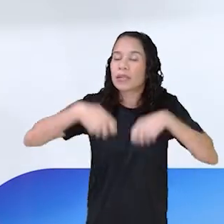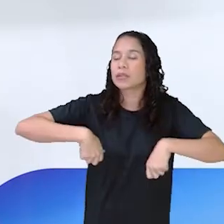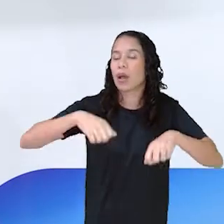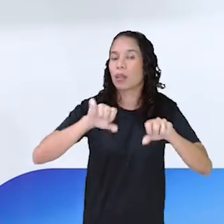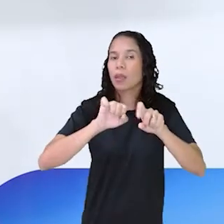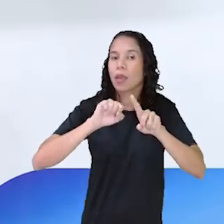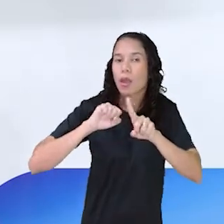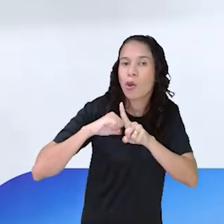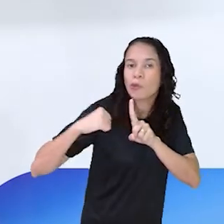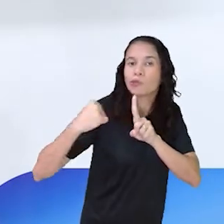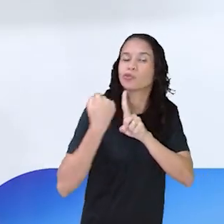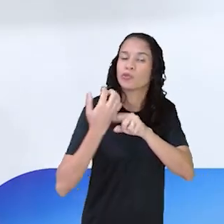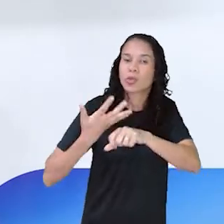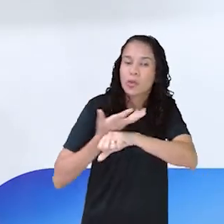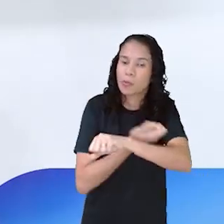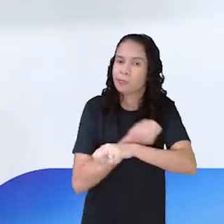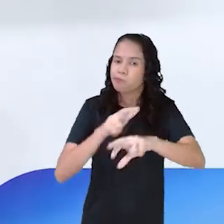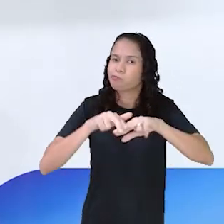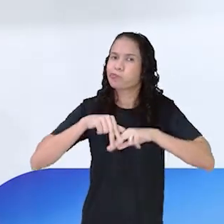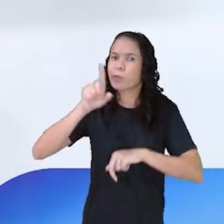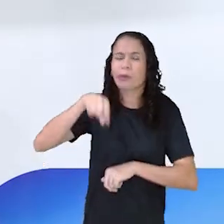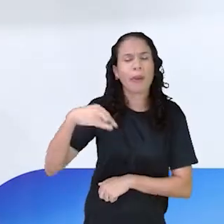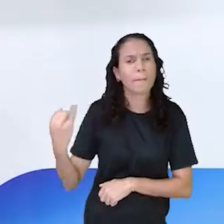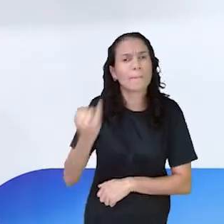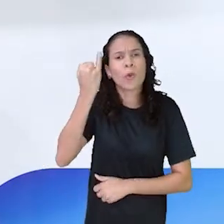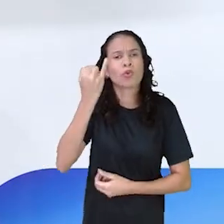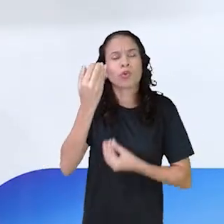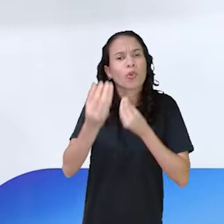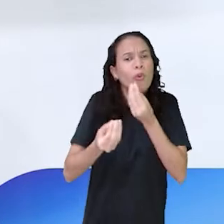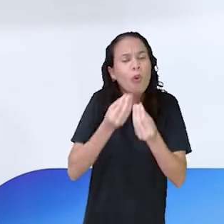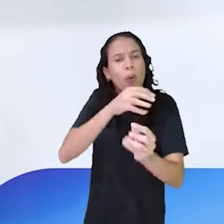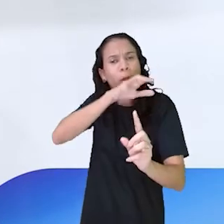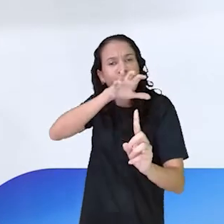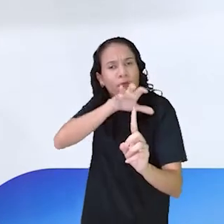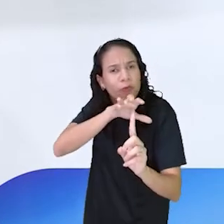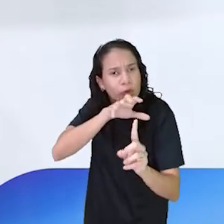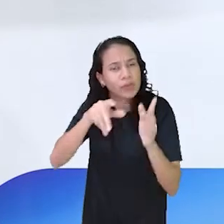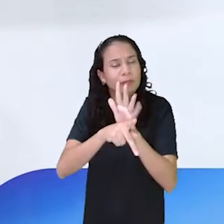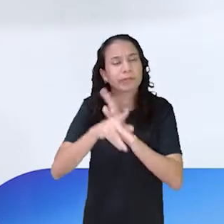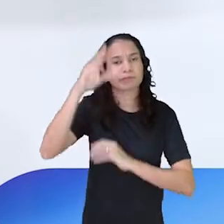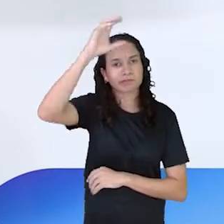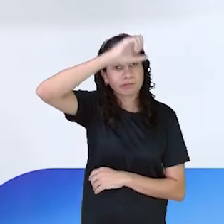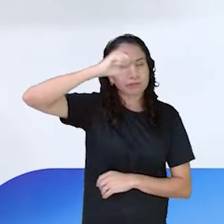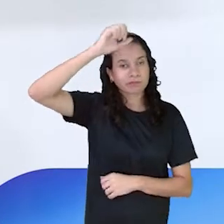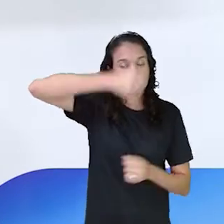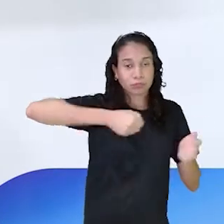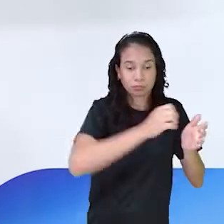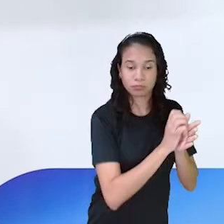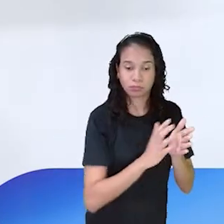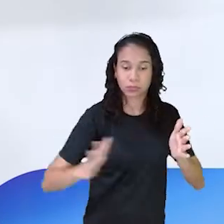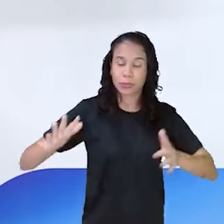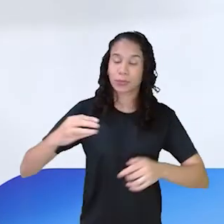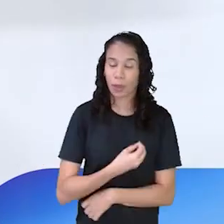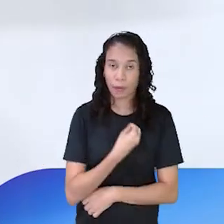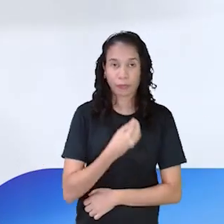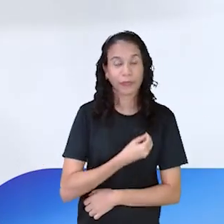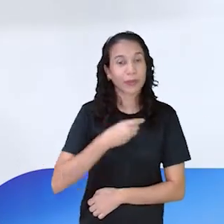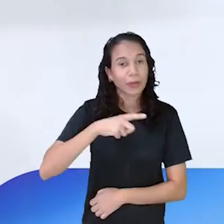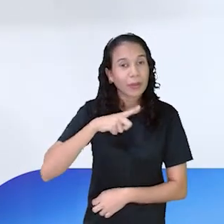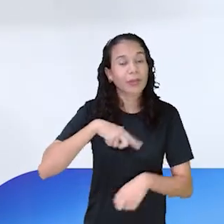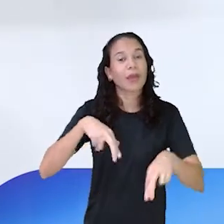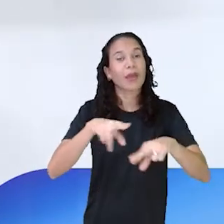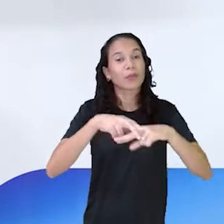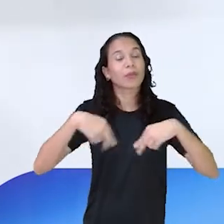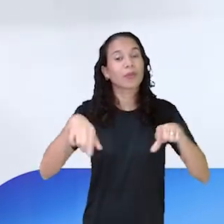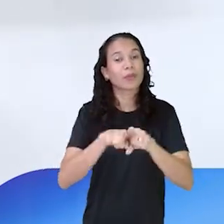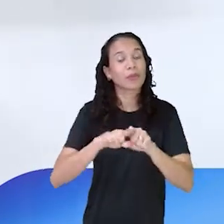socioemocionais, por que elas são importantes, qual a repercussão dessas aprendizagens ao longo da vida e ao